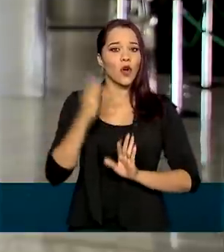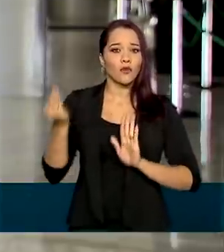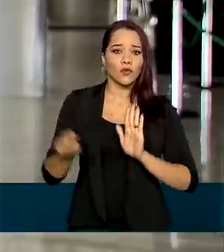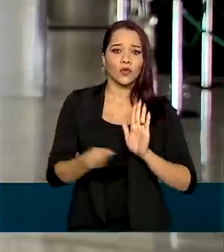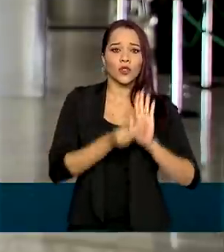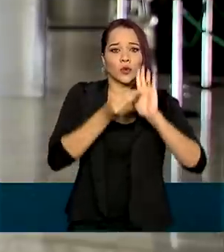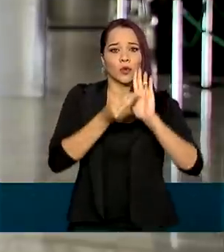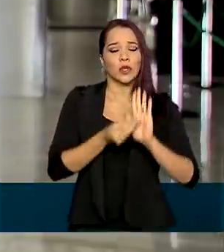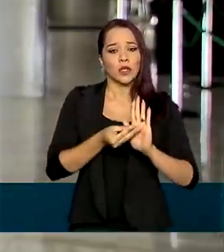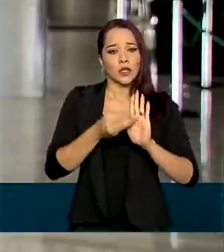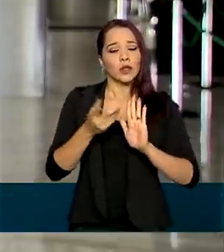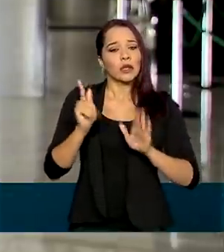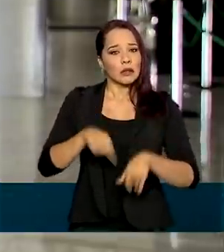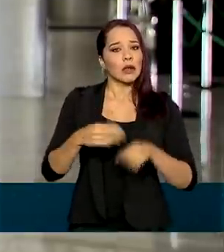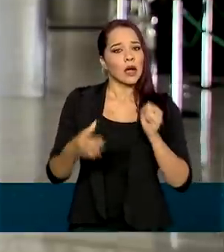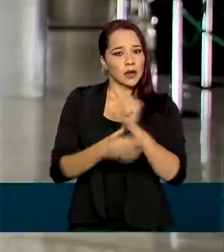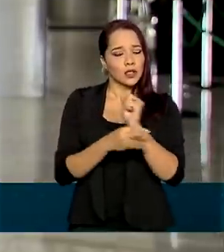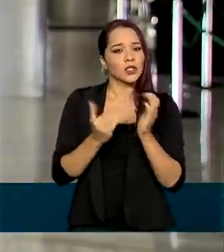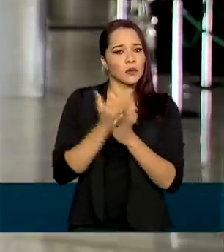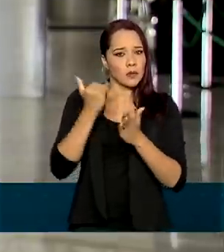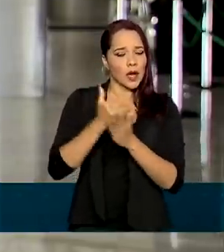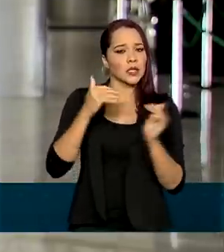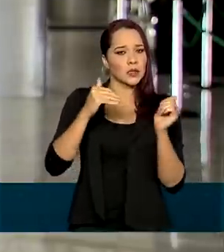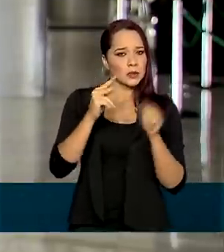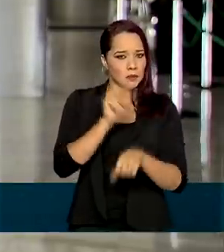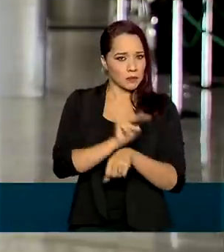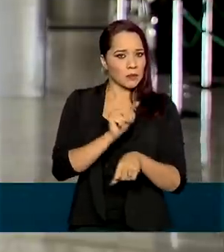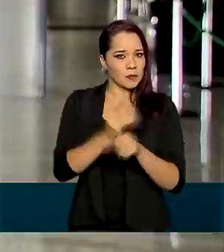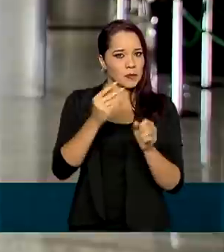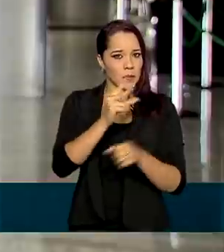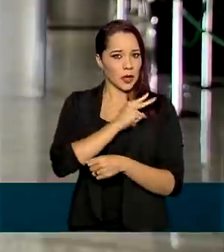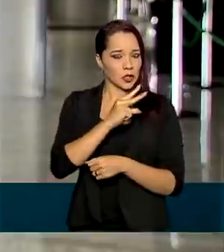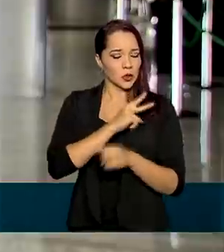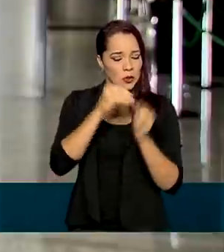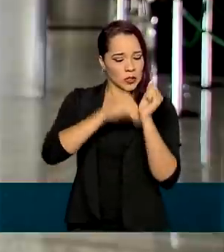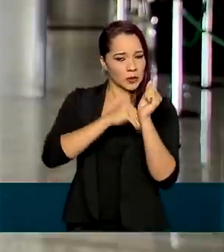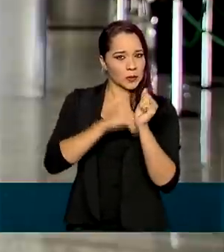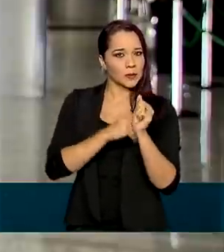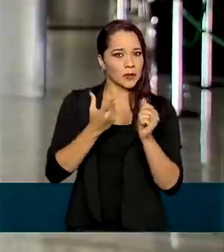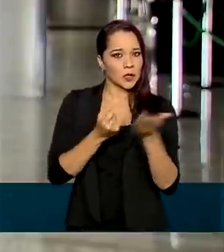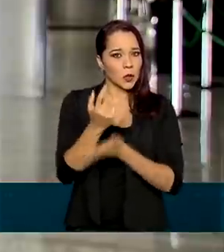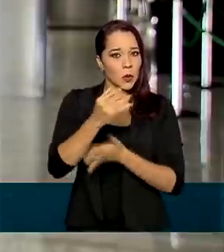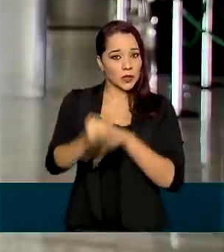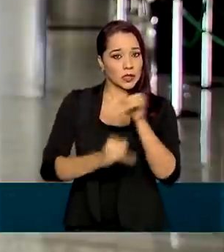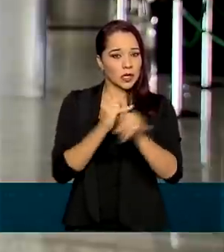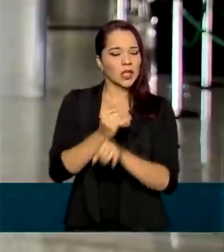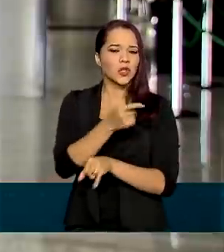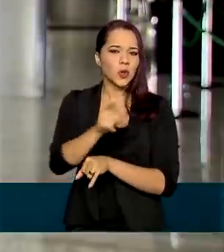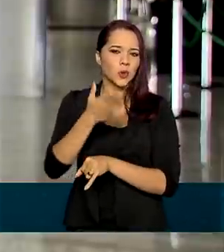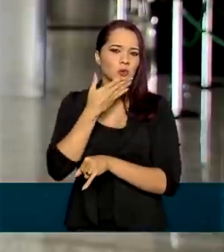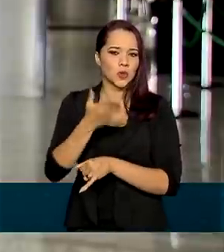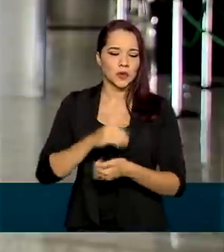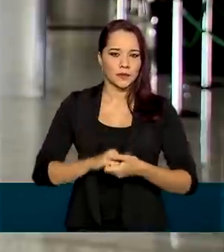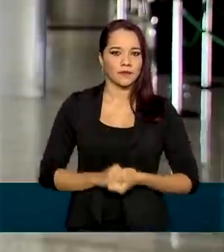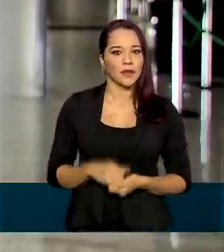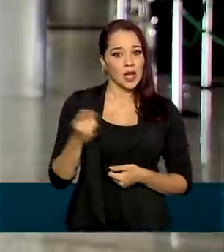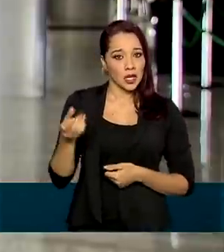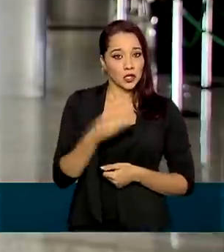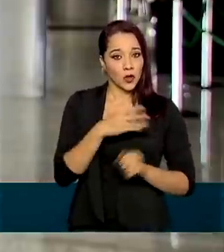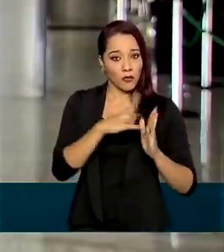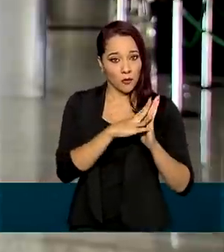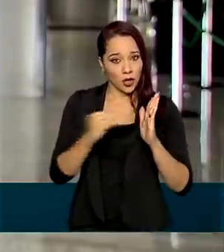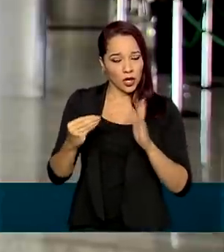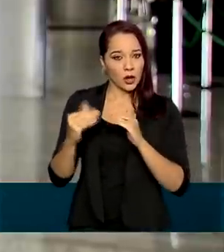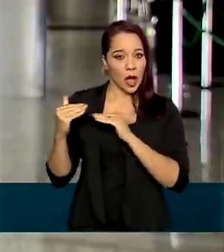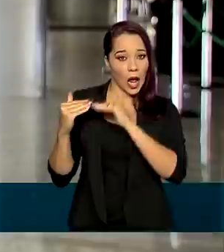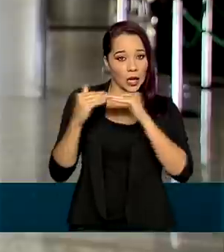digital capaz de garantir maior privacidade e controle nas transações eletrônicas e outros serviços da internet. O novo modelo que está